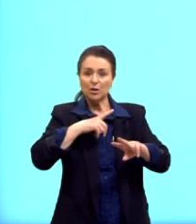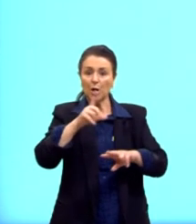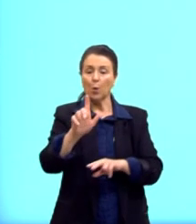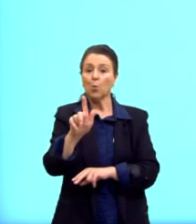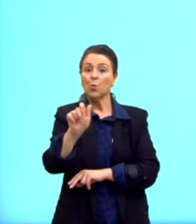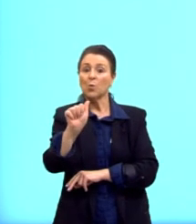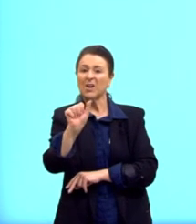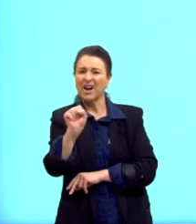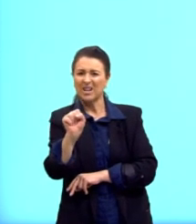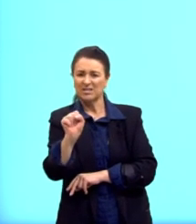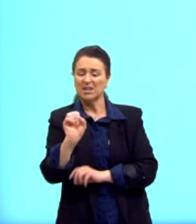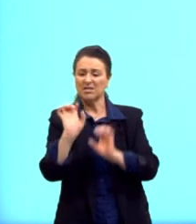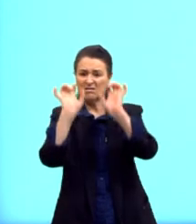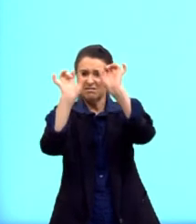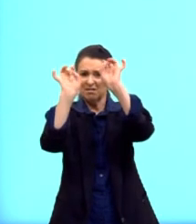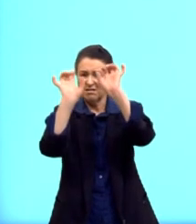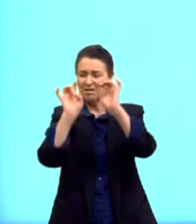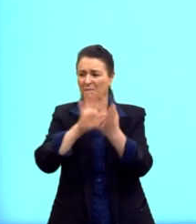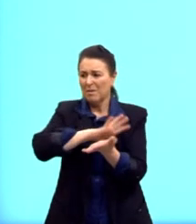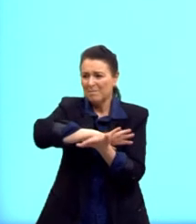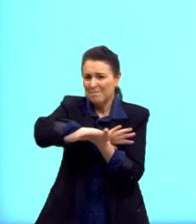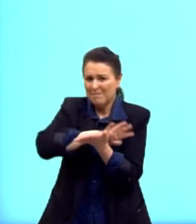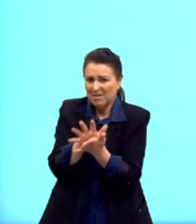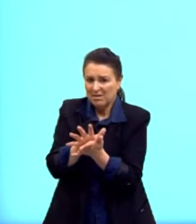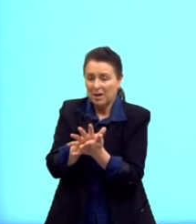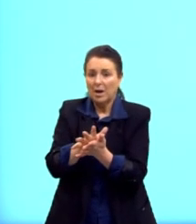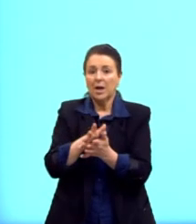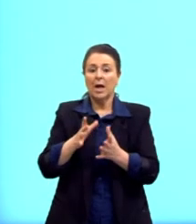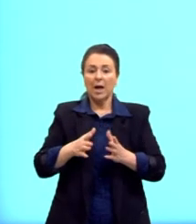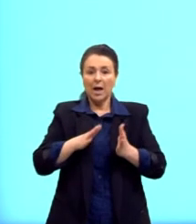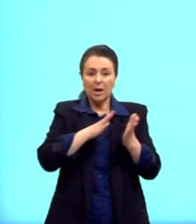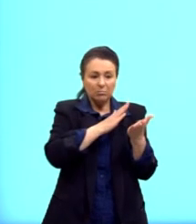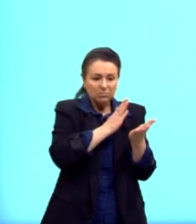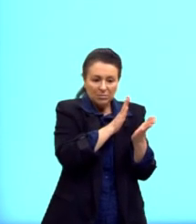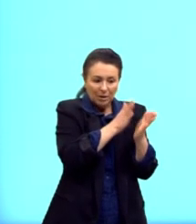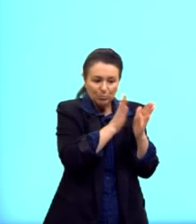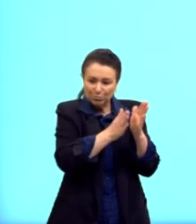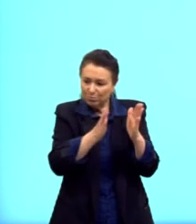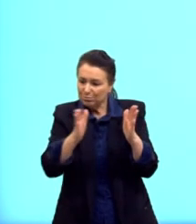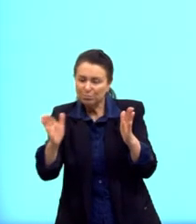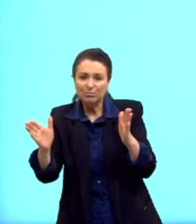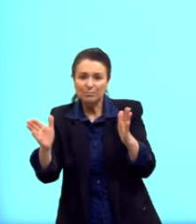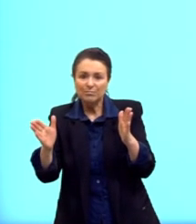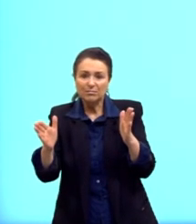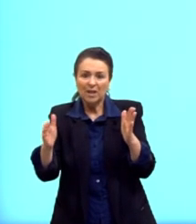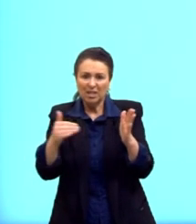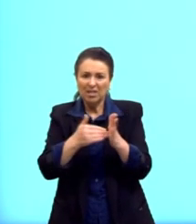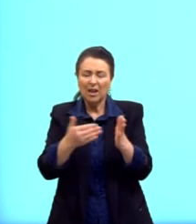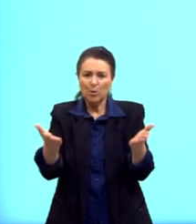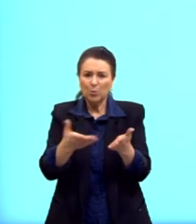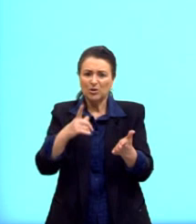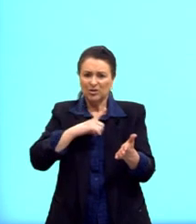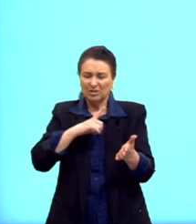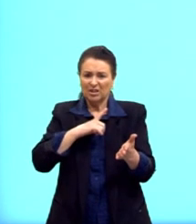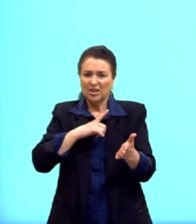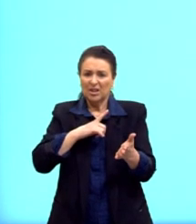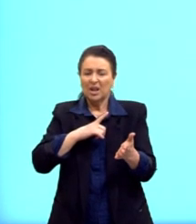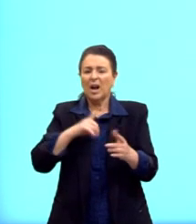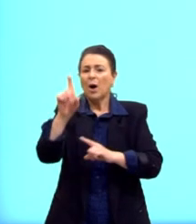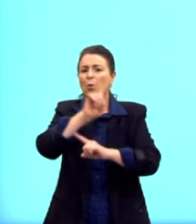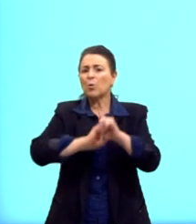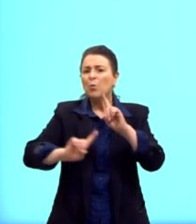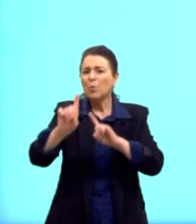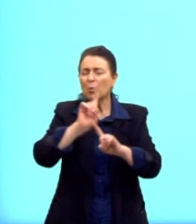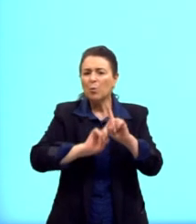pessoas, como se fosse uma linha de produção da morte. E hoje em dia, se tem até um perigo de que algumas pessoas tentam